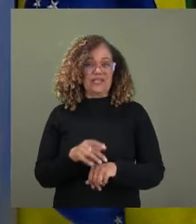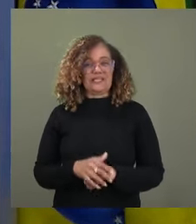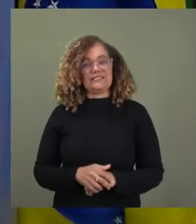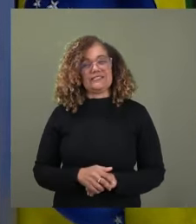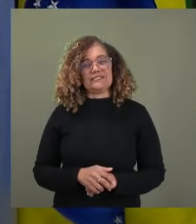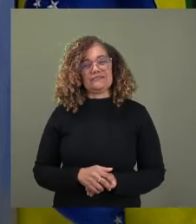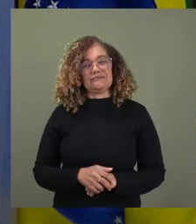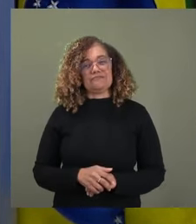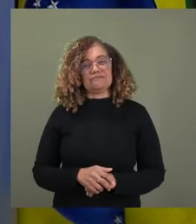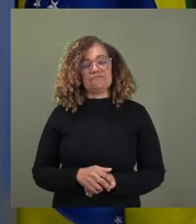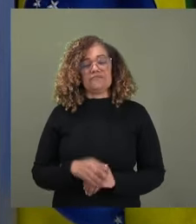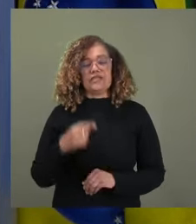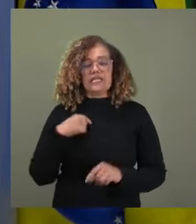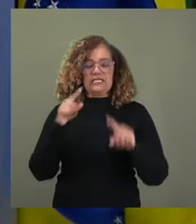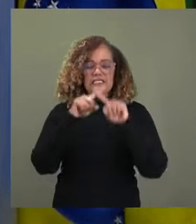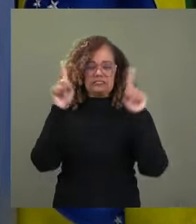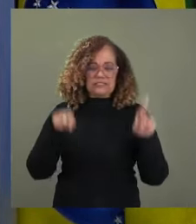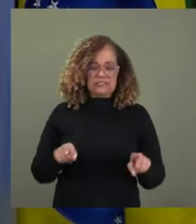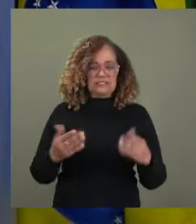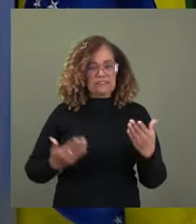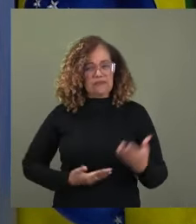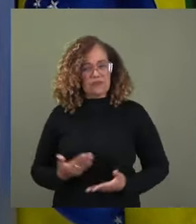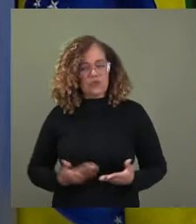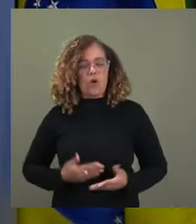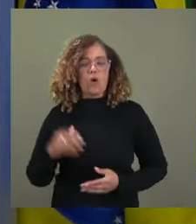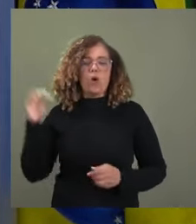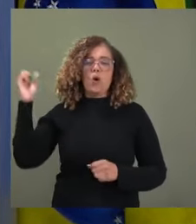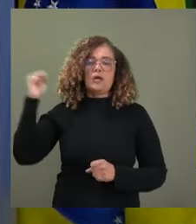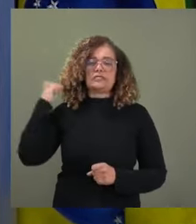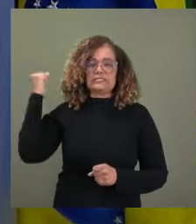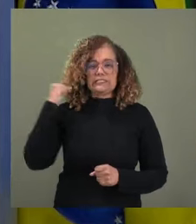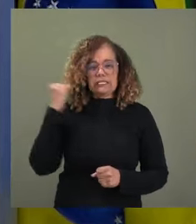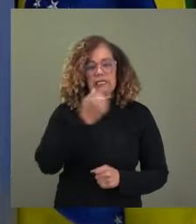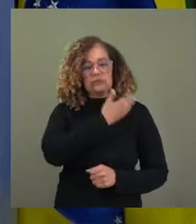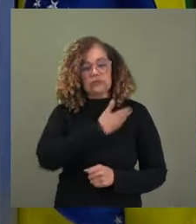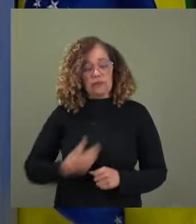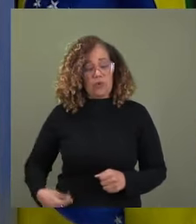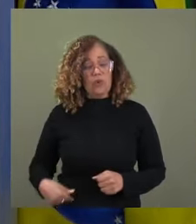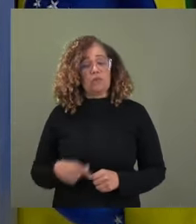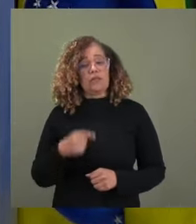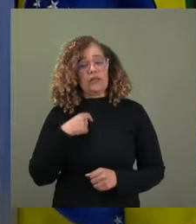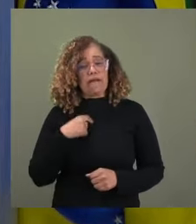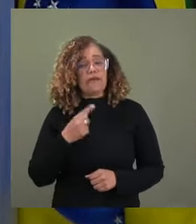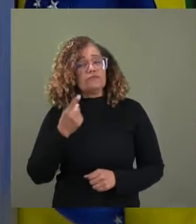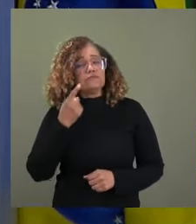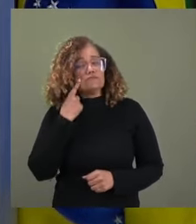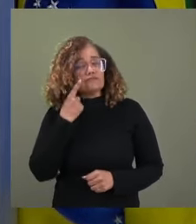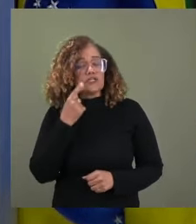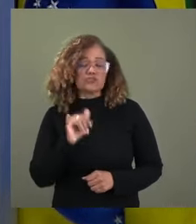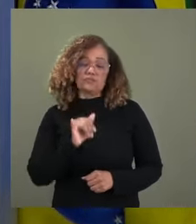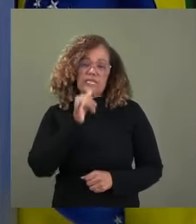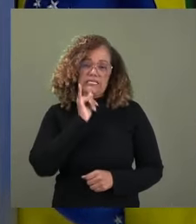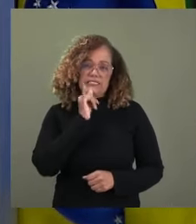como servidores, senadores da República, confesso que eu vejo assim, por exemplo,